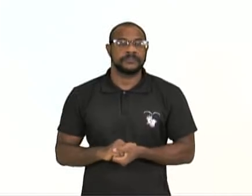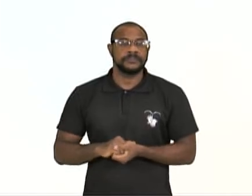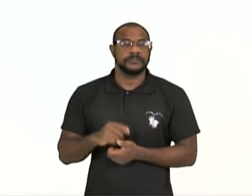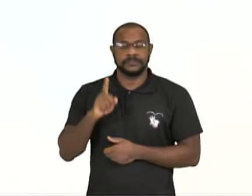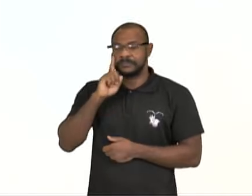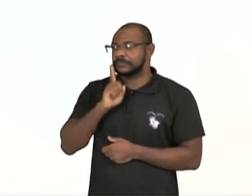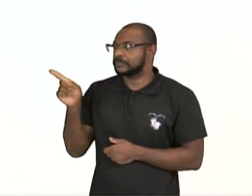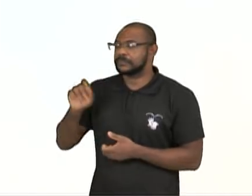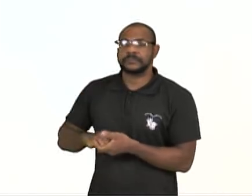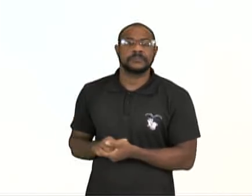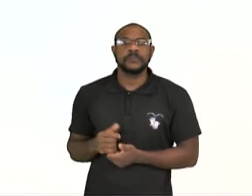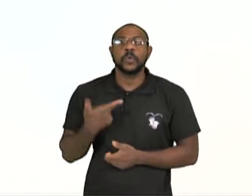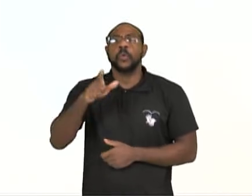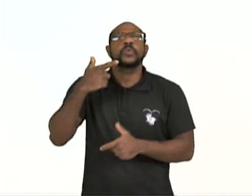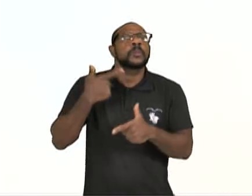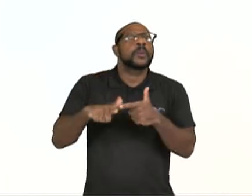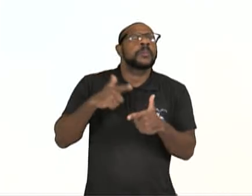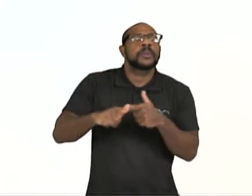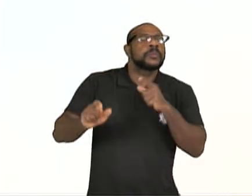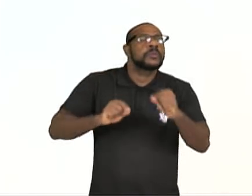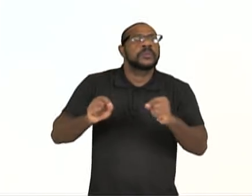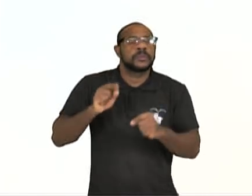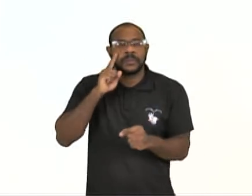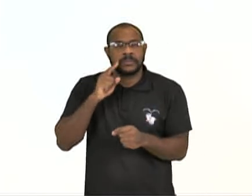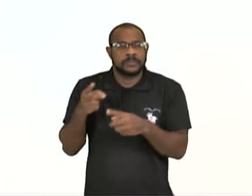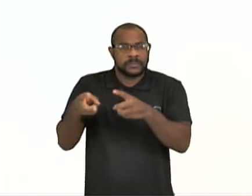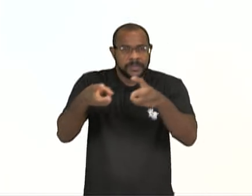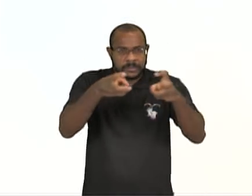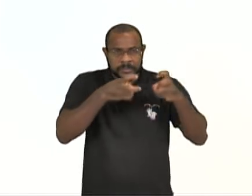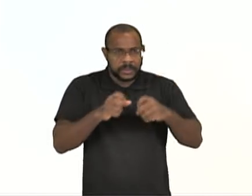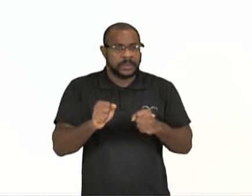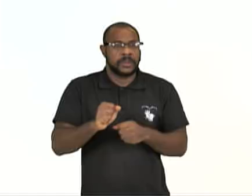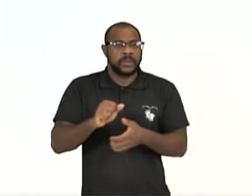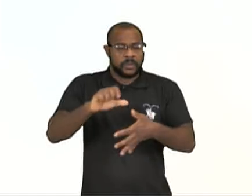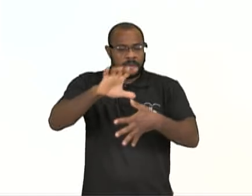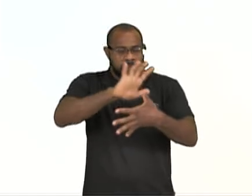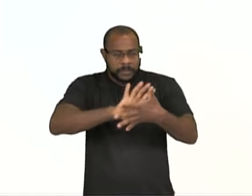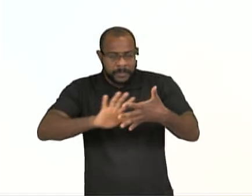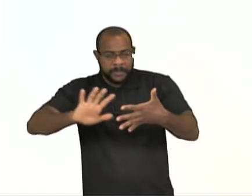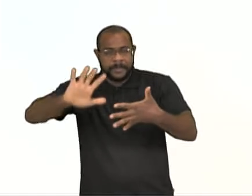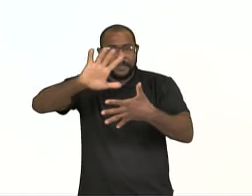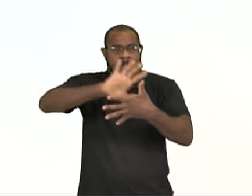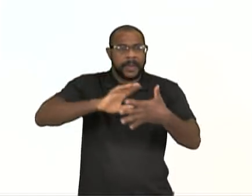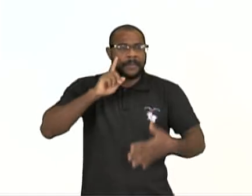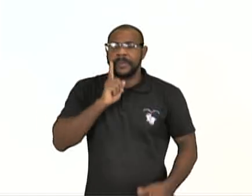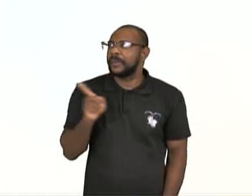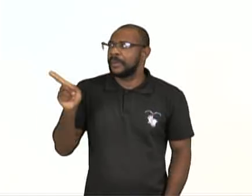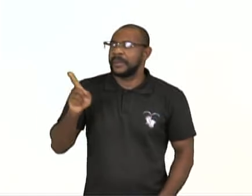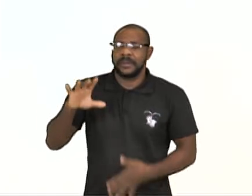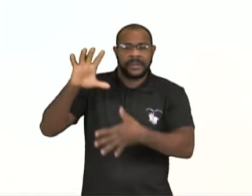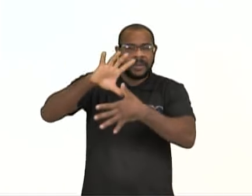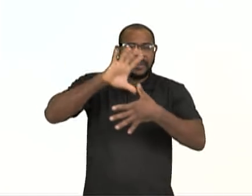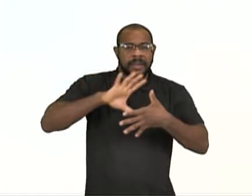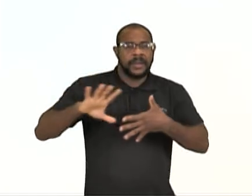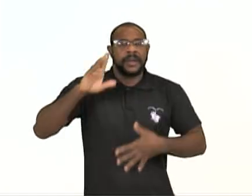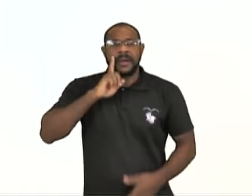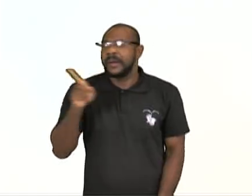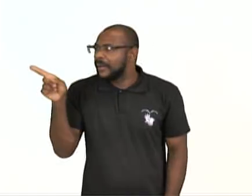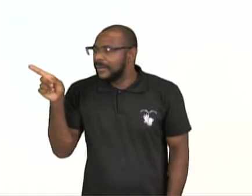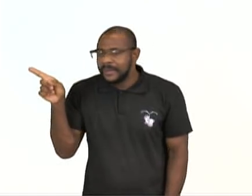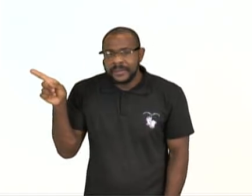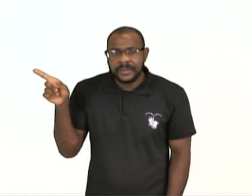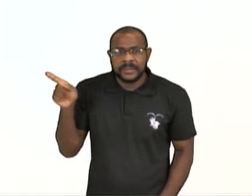Um outro conflito, eu quero que vocês observem um mapa. Presta atenção. Esse mapa,